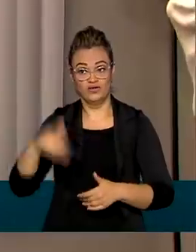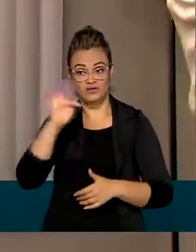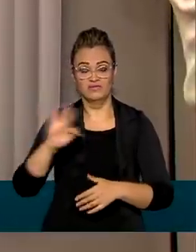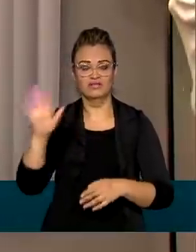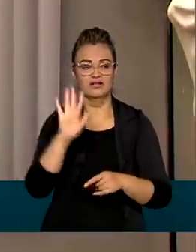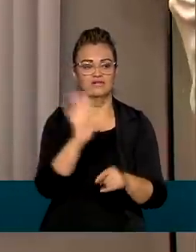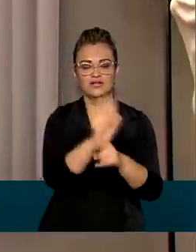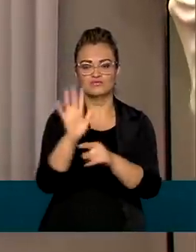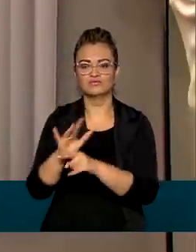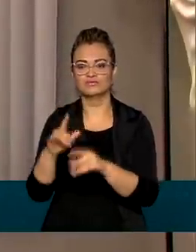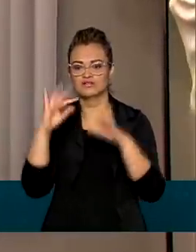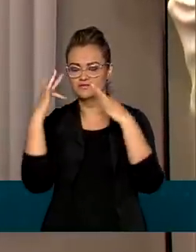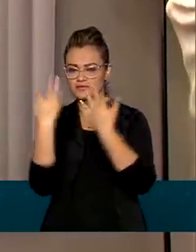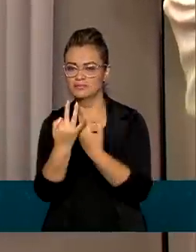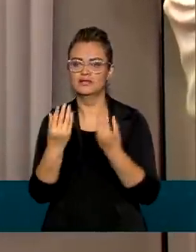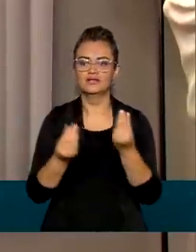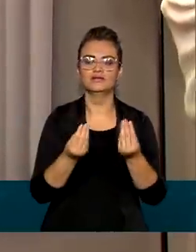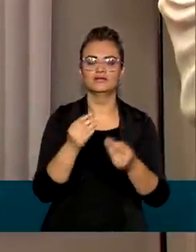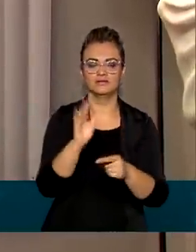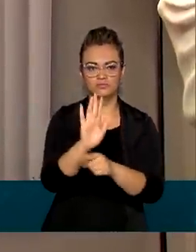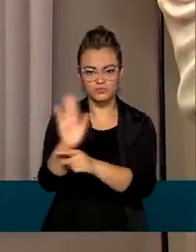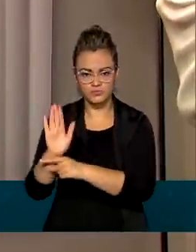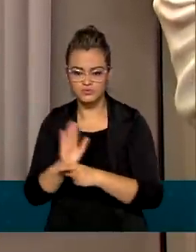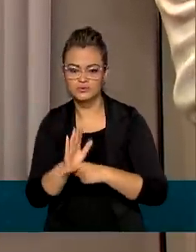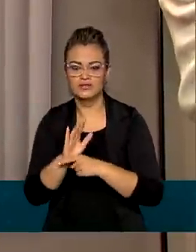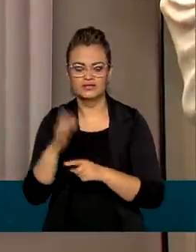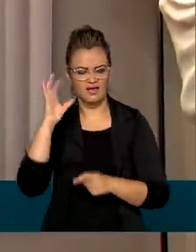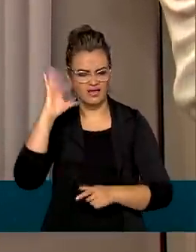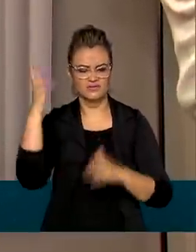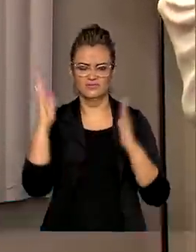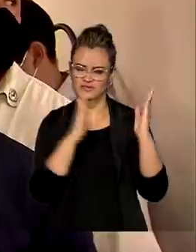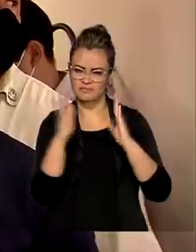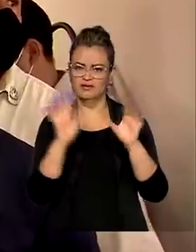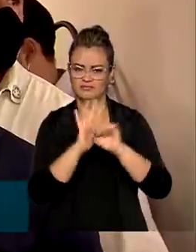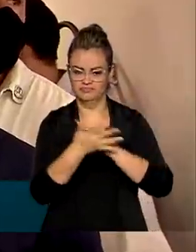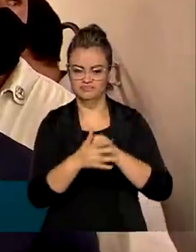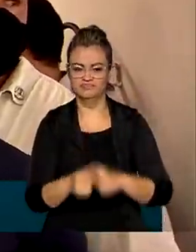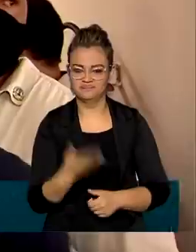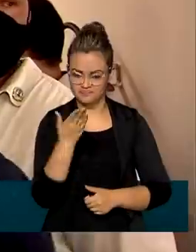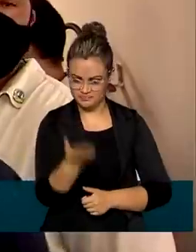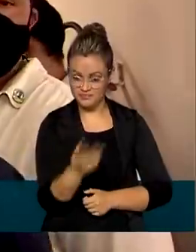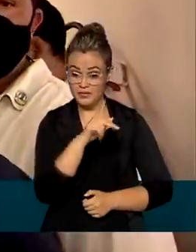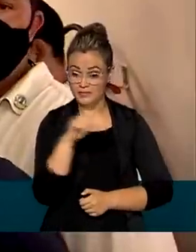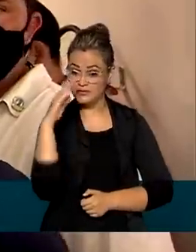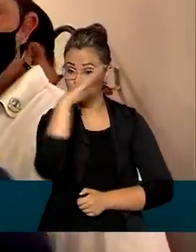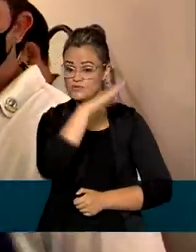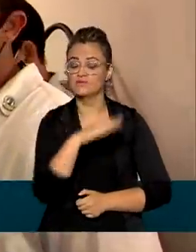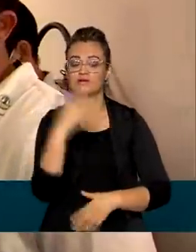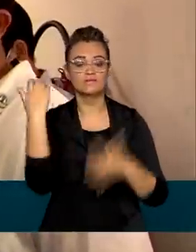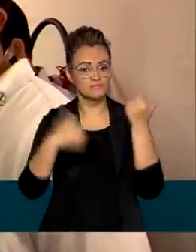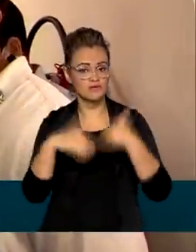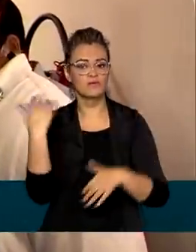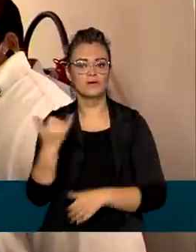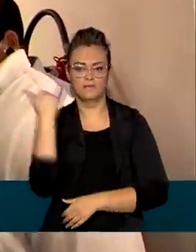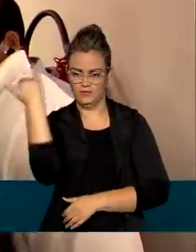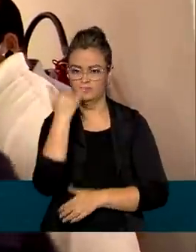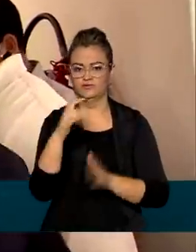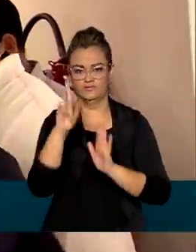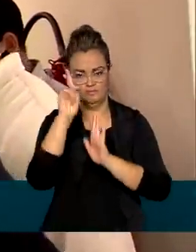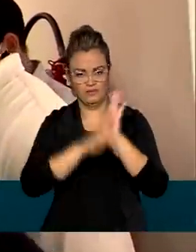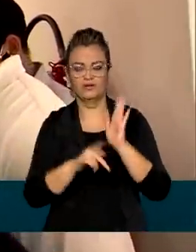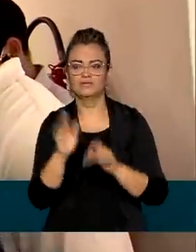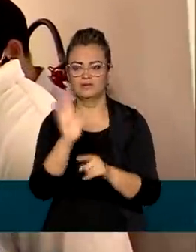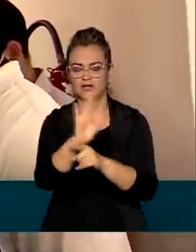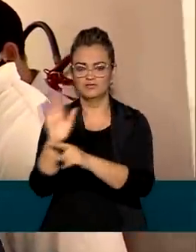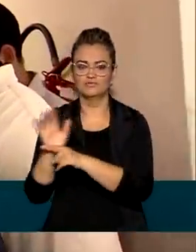sofrimento da nossa população e para que nós consigamos superar esse período de pandemia. O presidente Jair Bolsonaro falou da importância do programa para